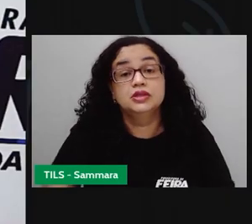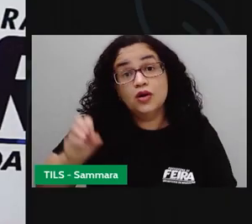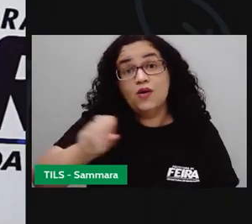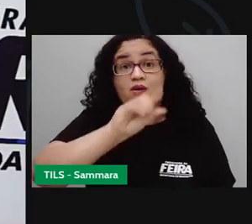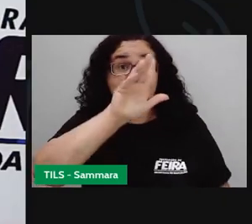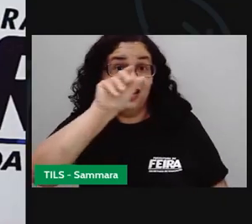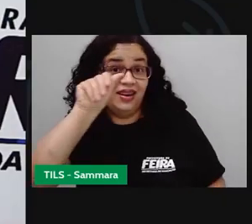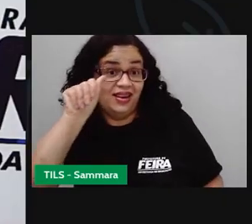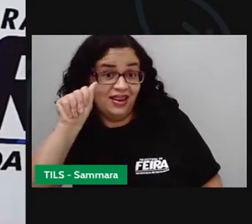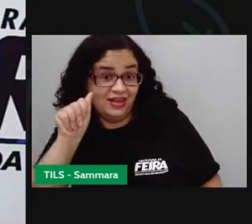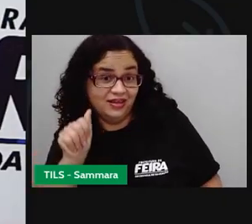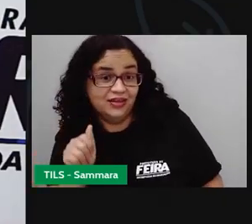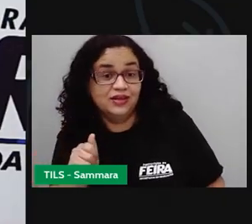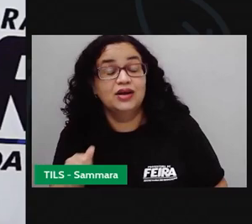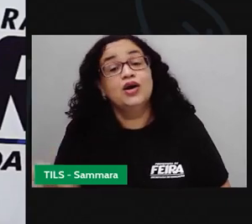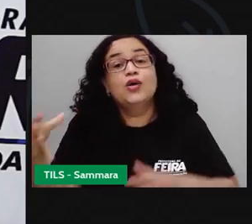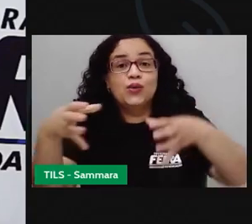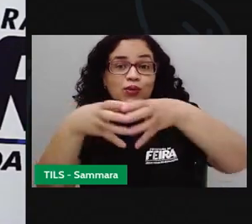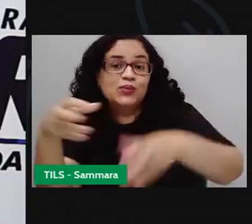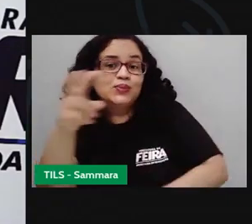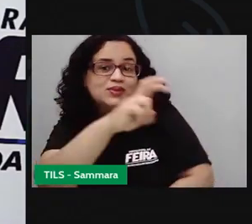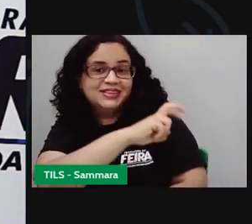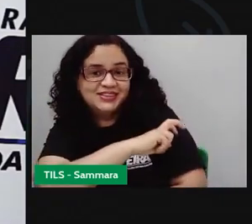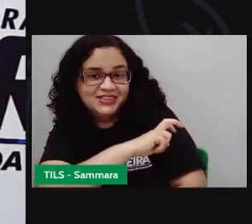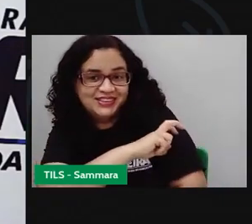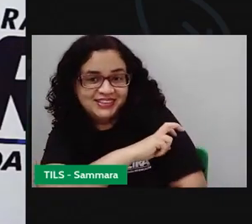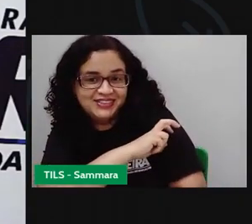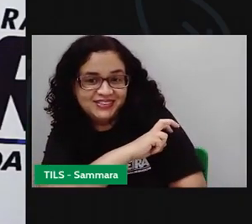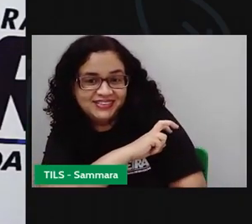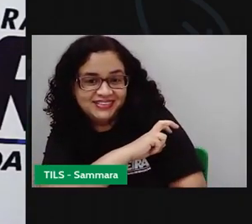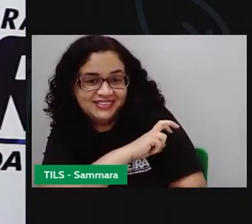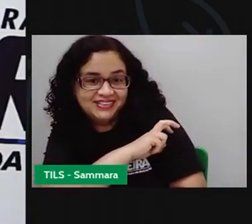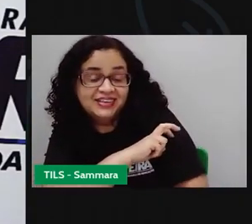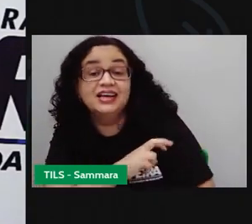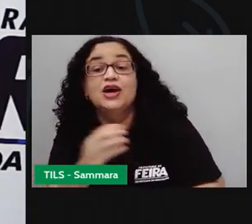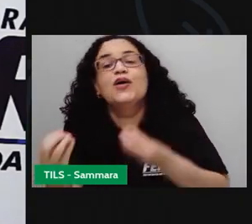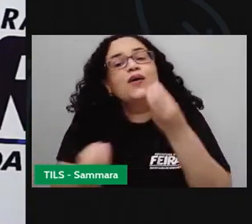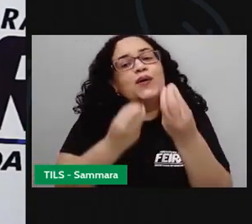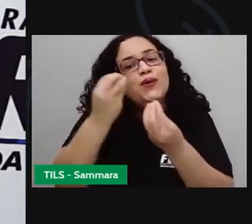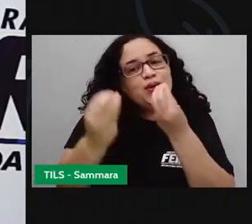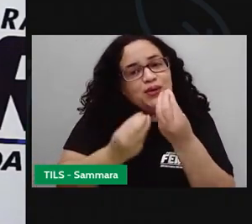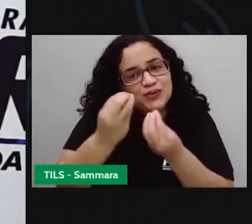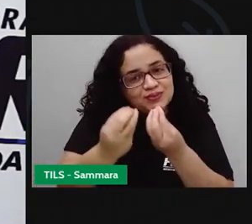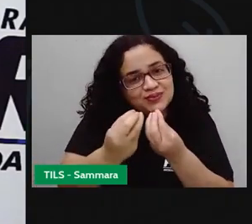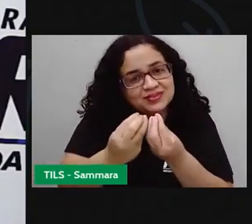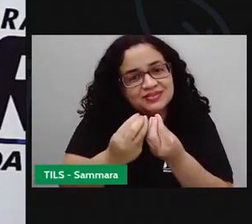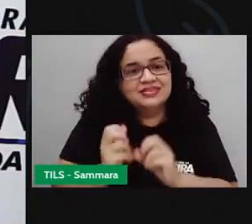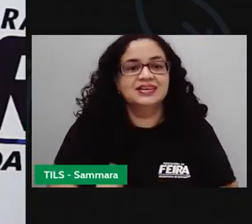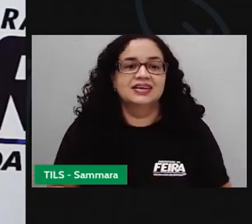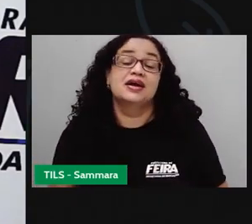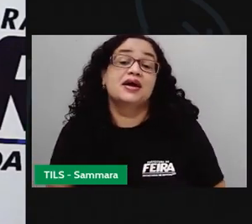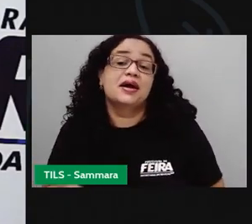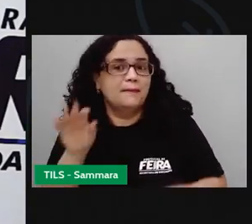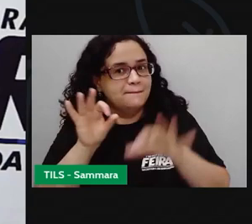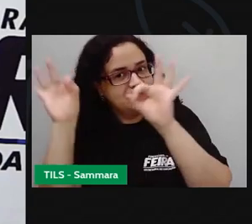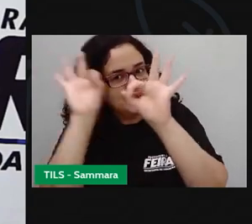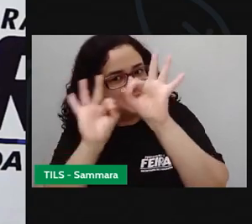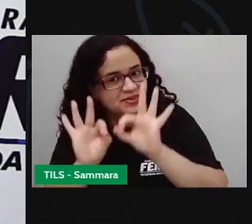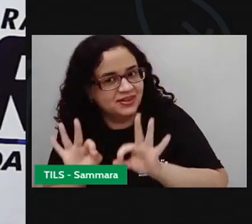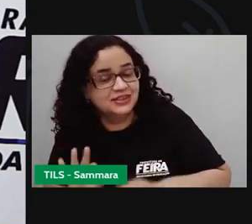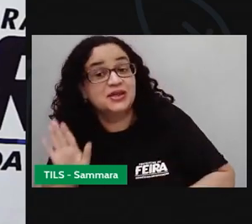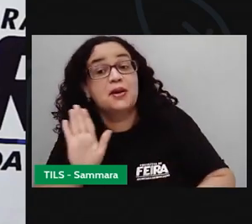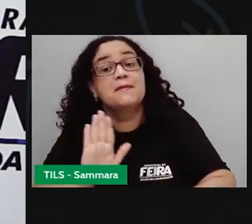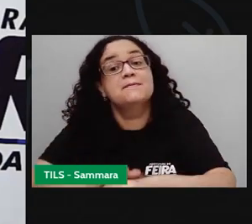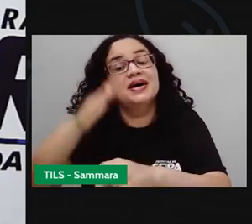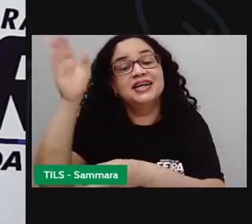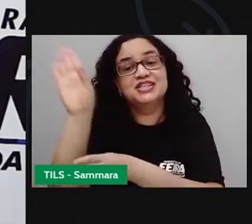Olá, turma do quinto ano! E aí, como vocês estão preparados aí